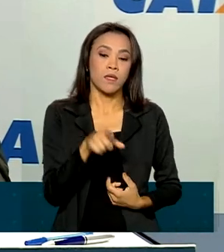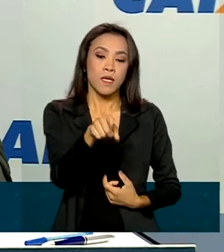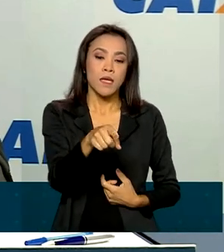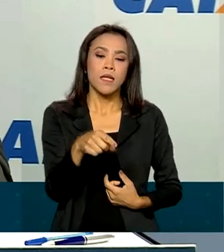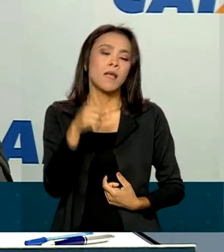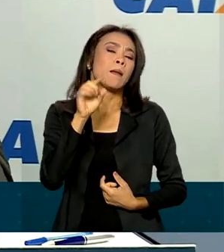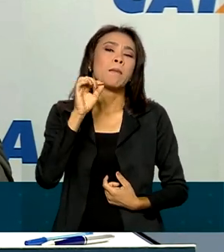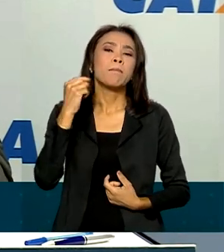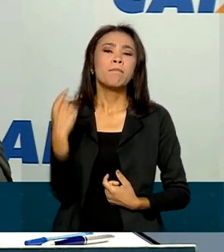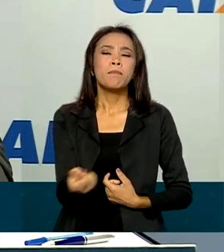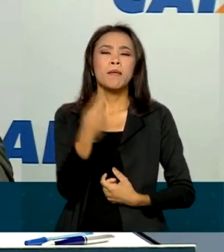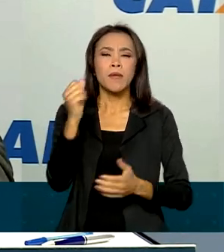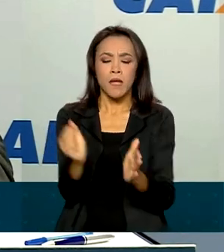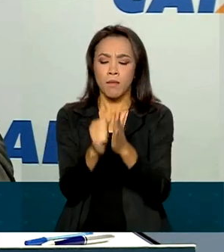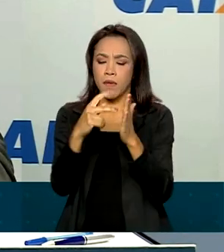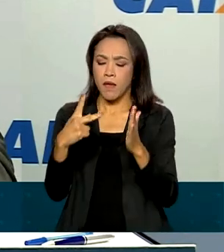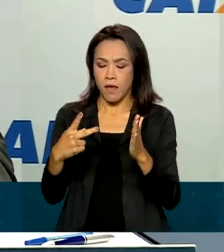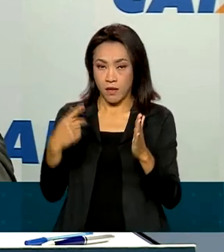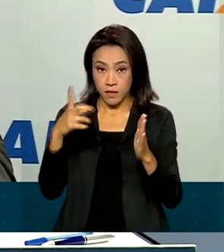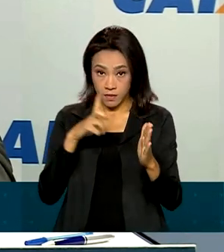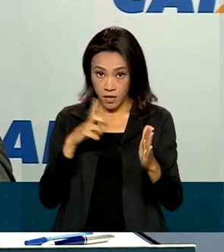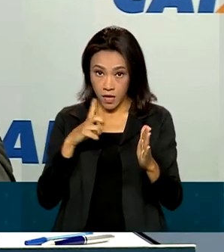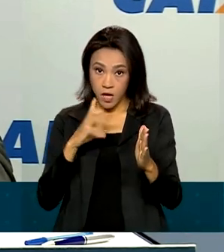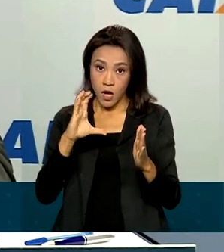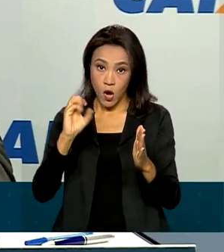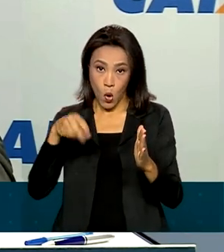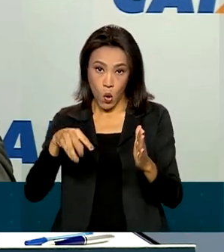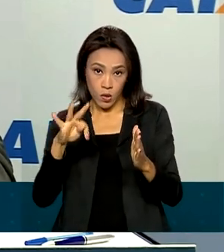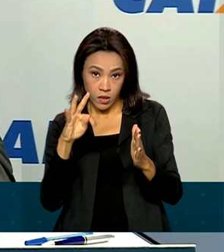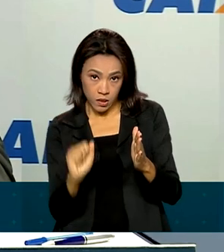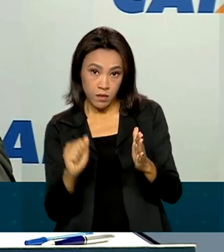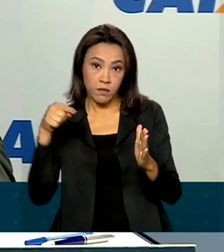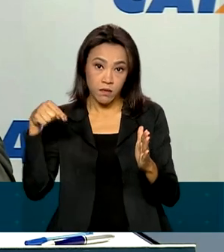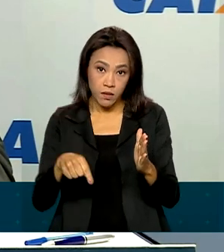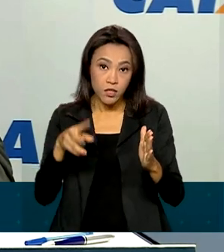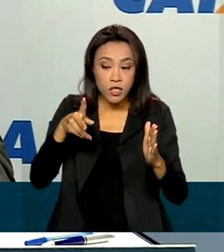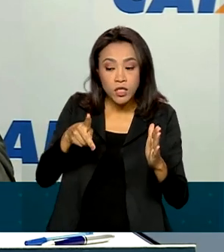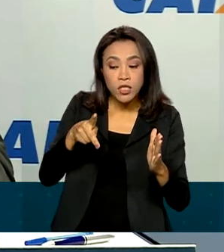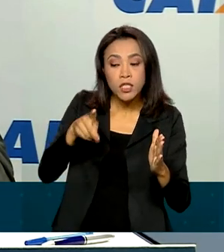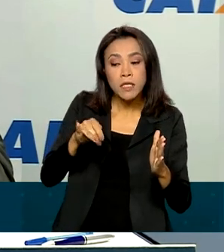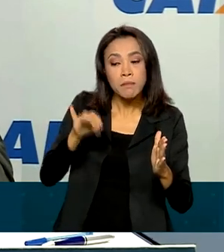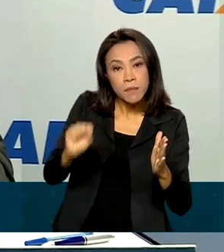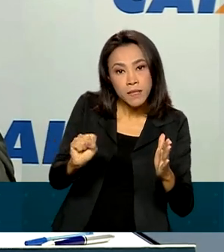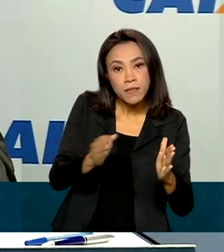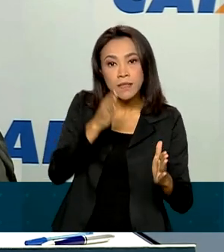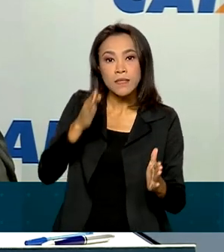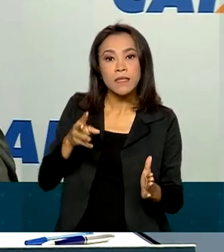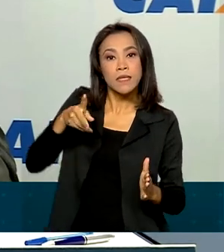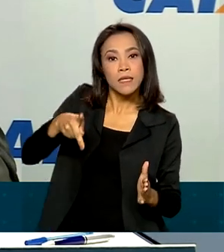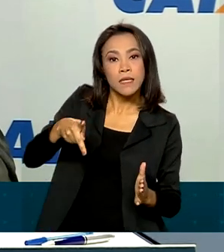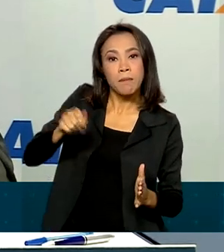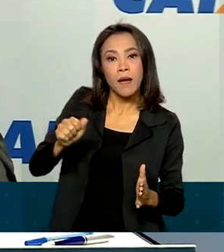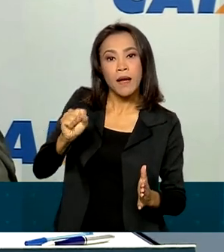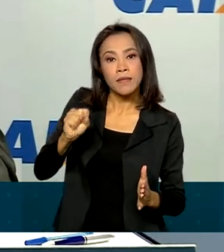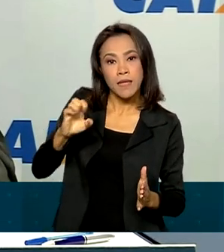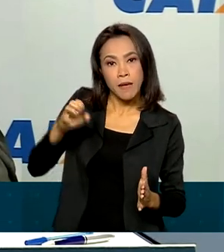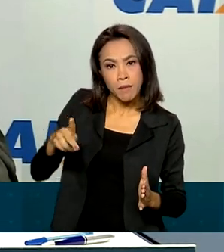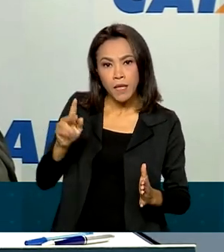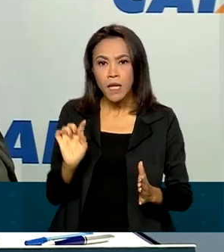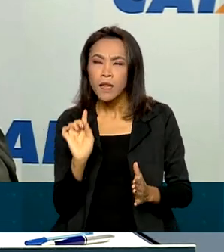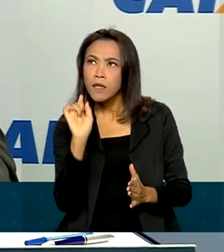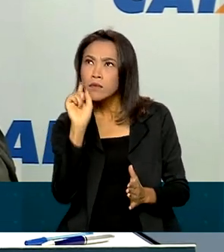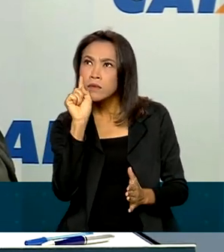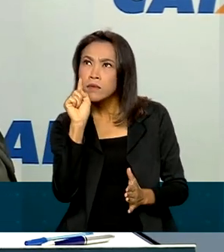primeira tela, se o trabalhador tem conta de cotas de PIS e PASEP, isso já é mostrado no app lá em cima,